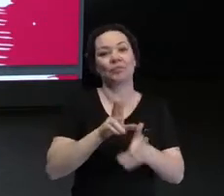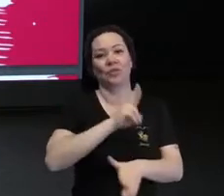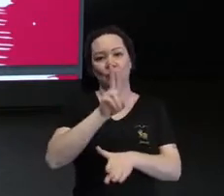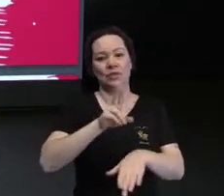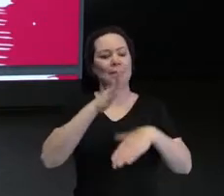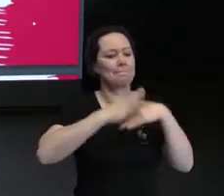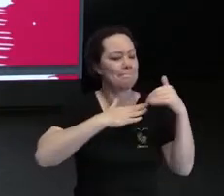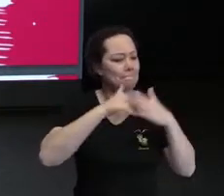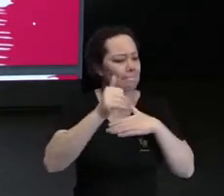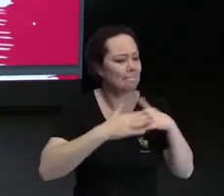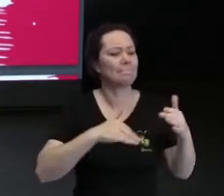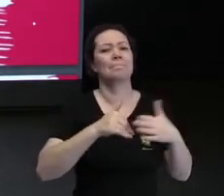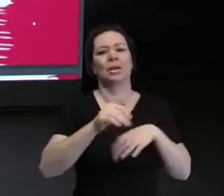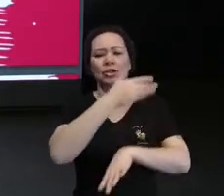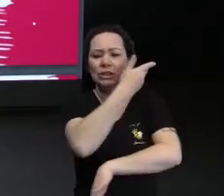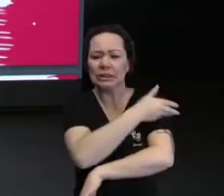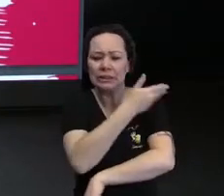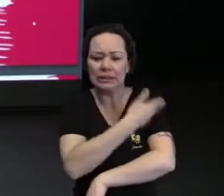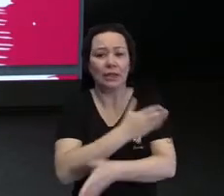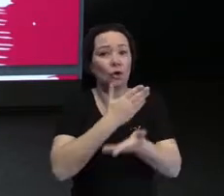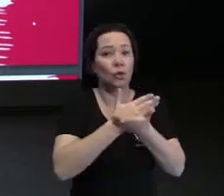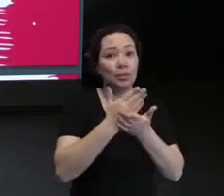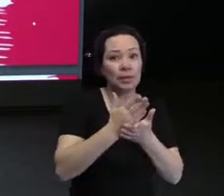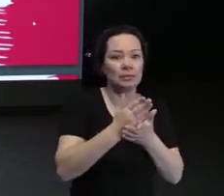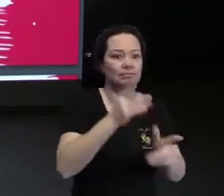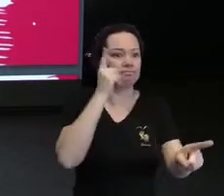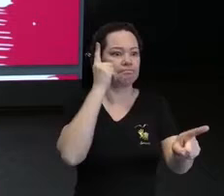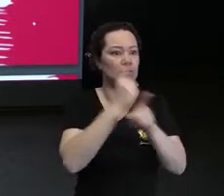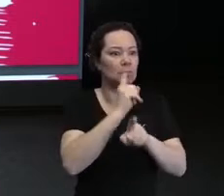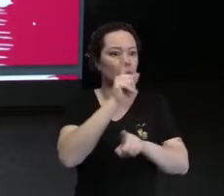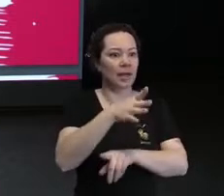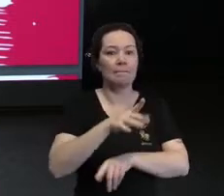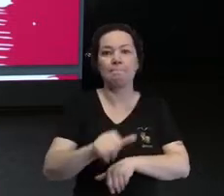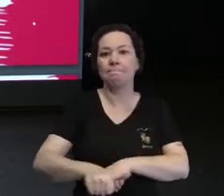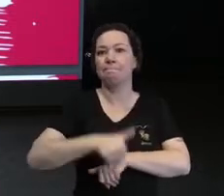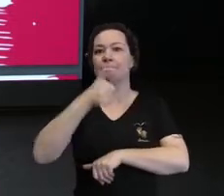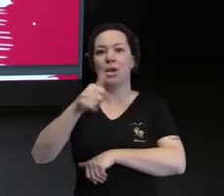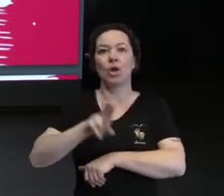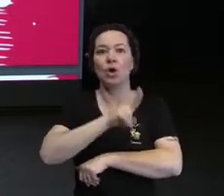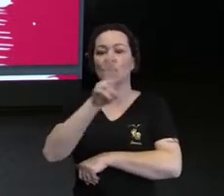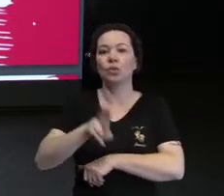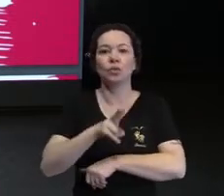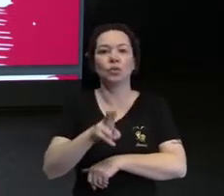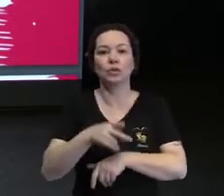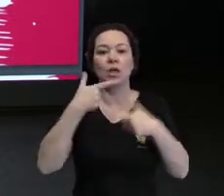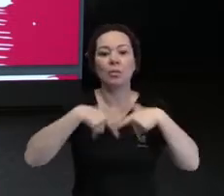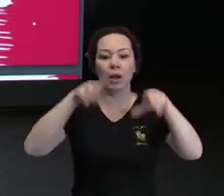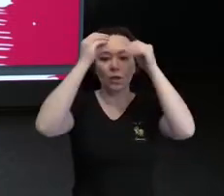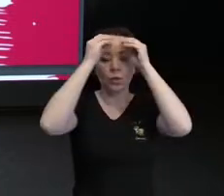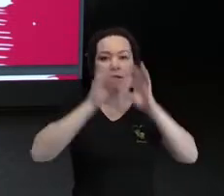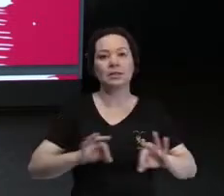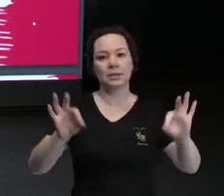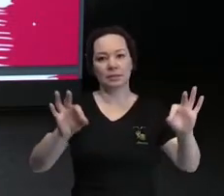a praticar, é começando a perceber os efeitos positivos de tudo isso, que você vai perceber a importância.